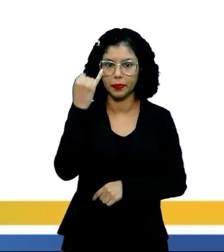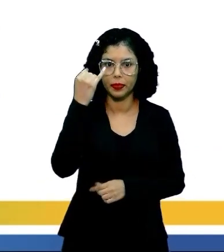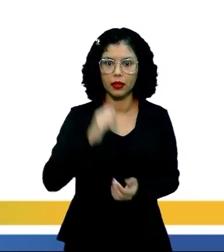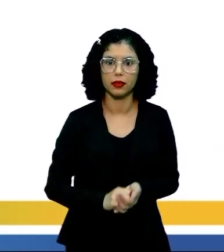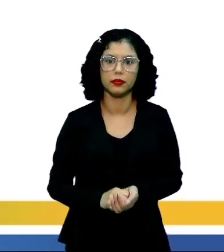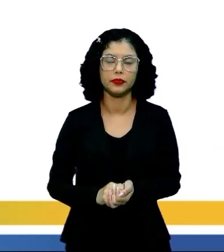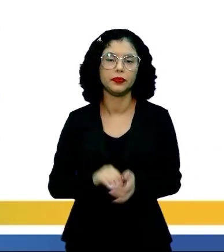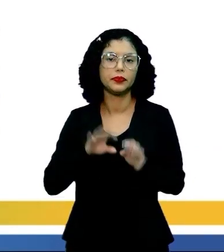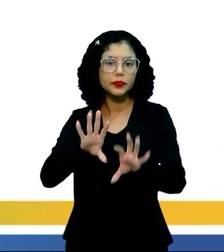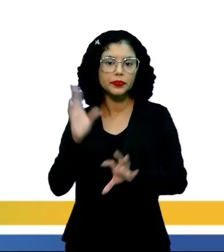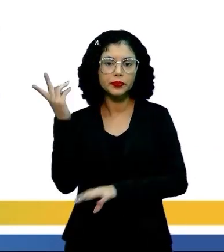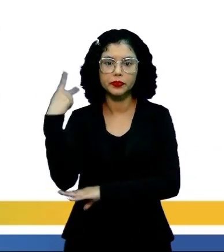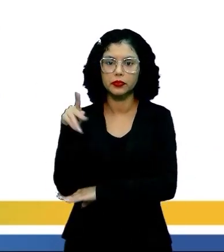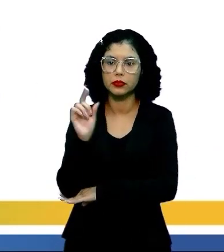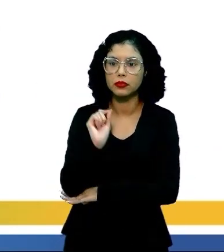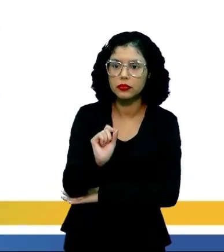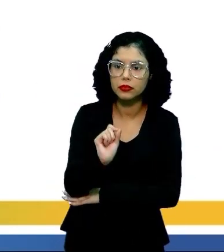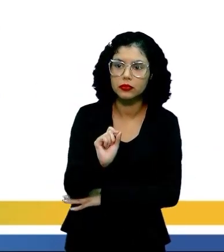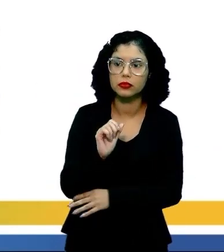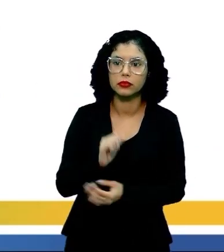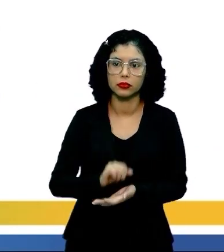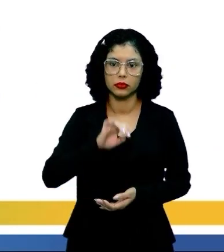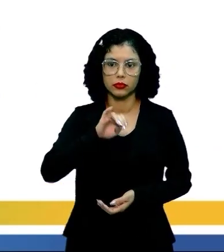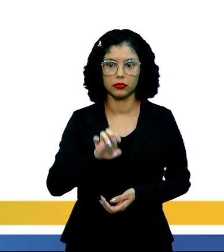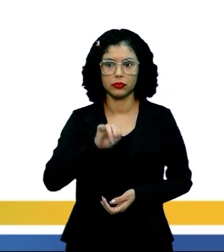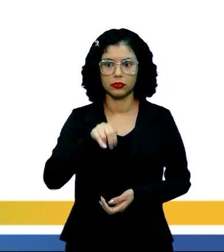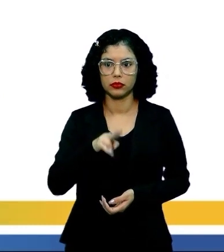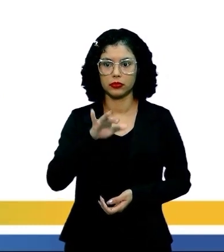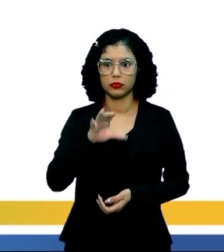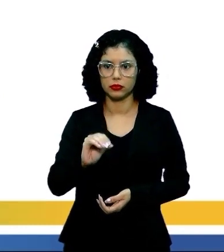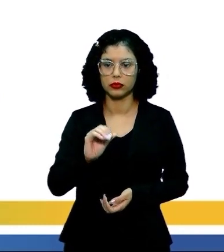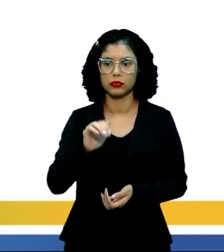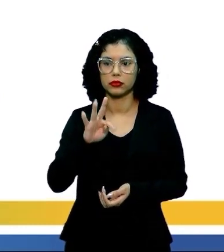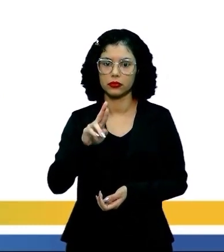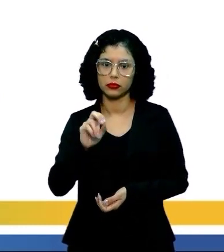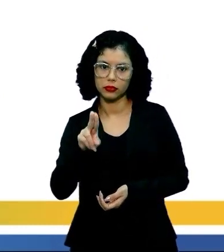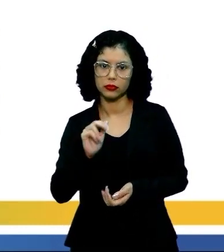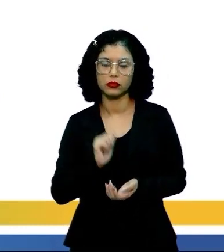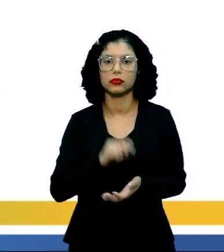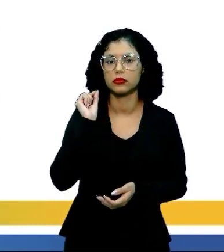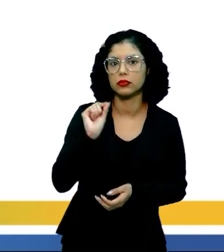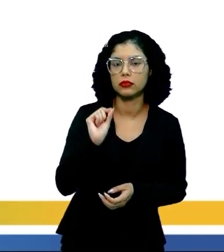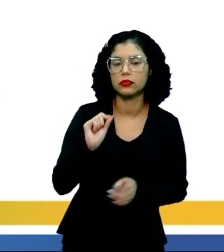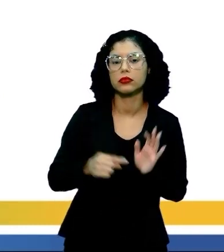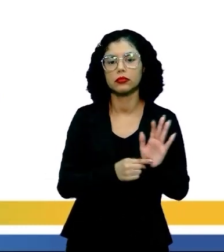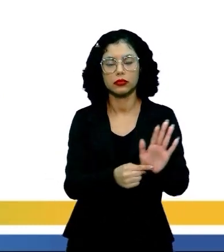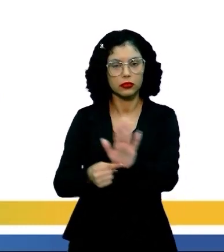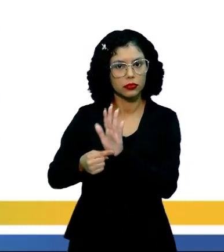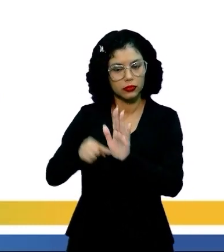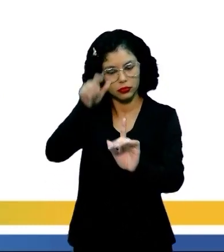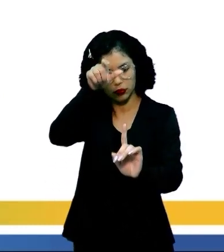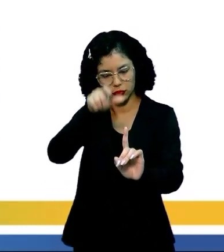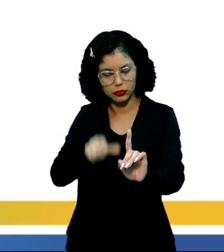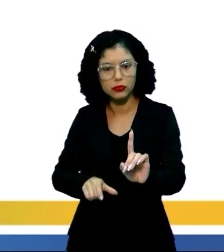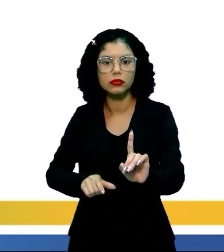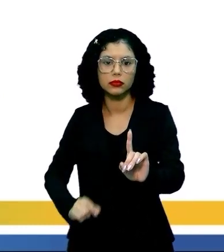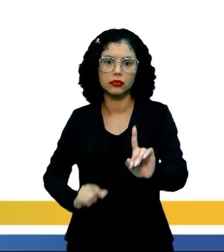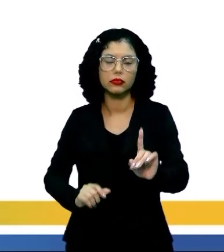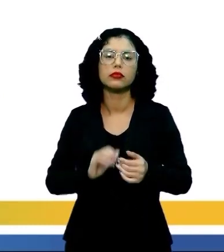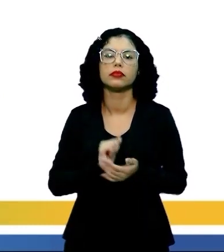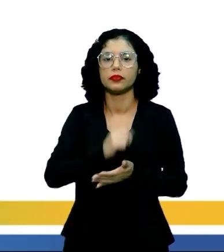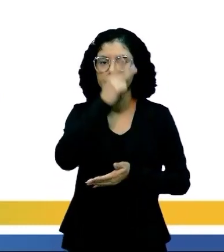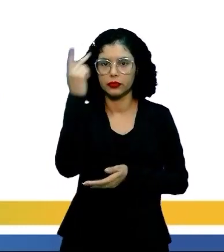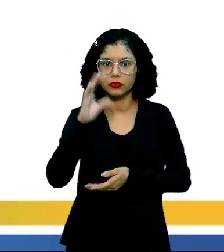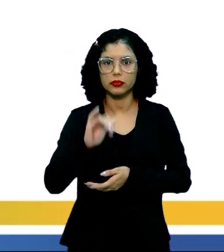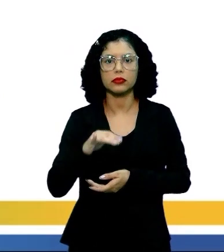para esse período, que é o Jeca Tatu. O Jeca Tatu, ele representa o caipira